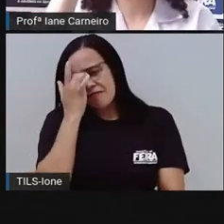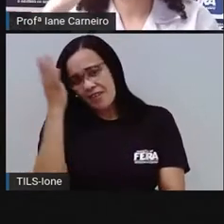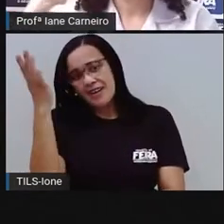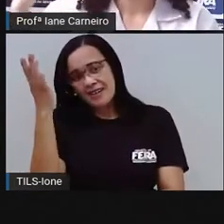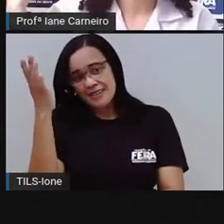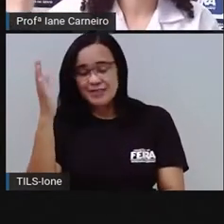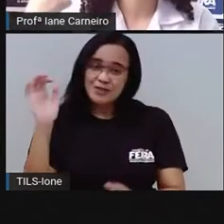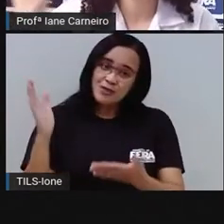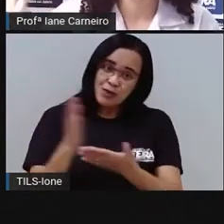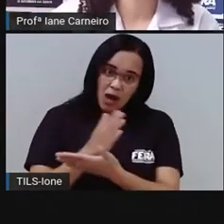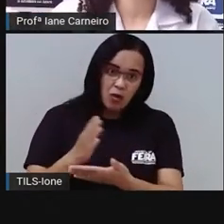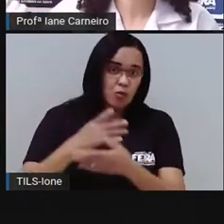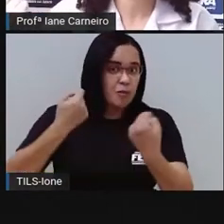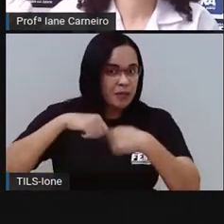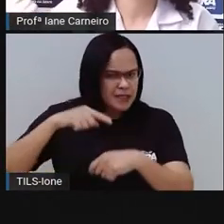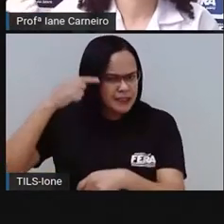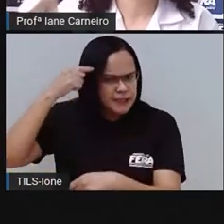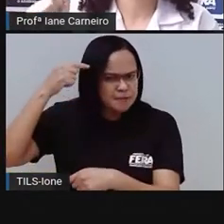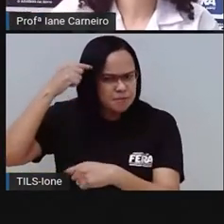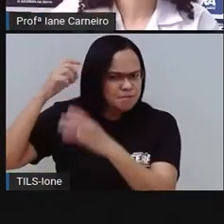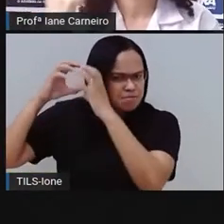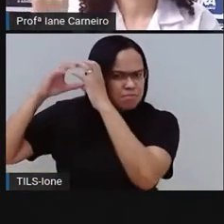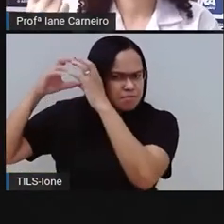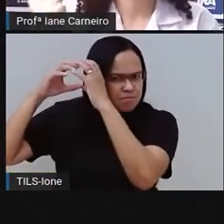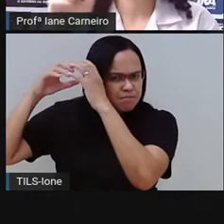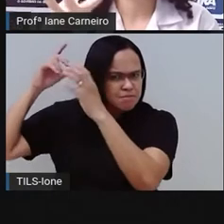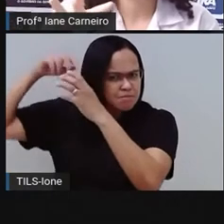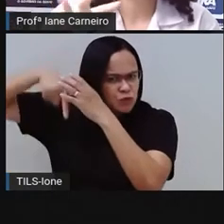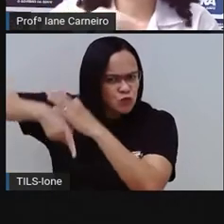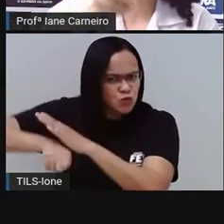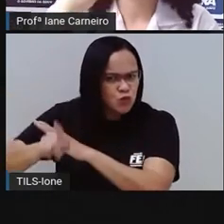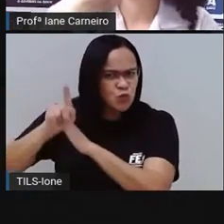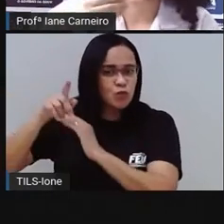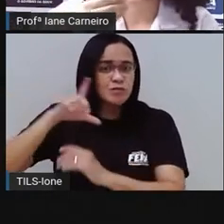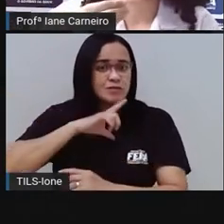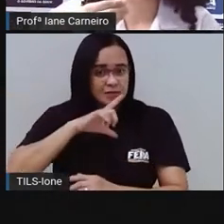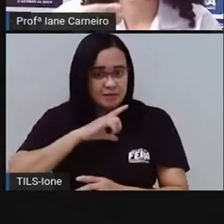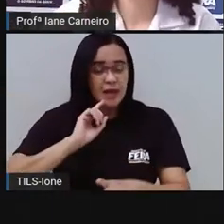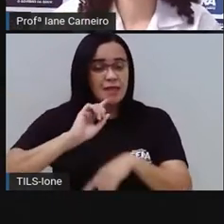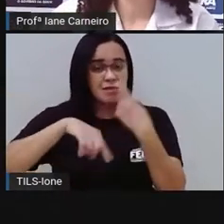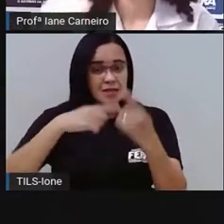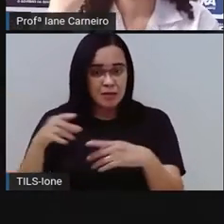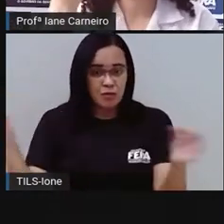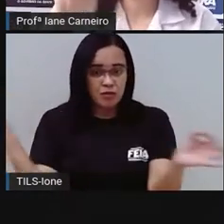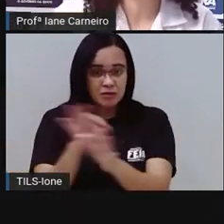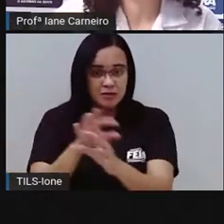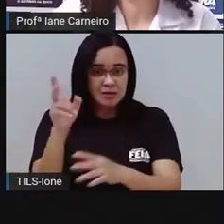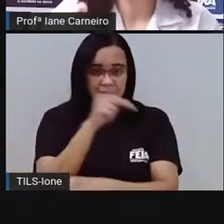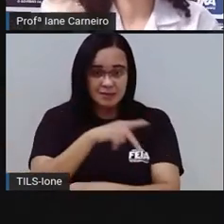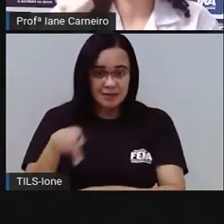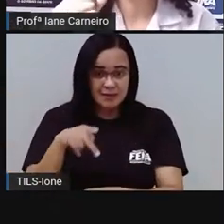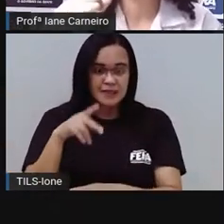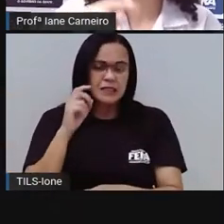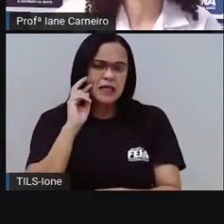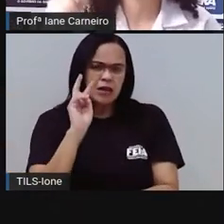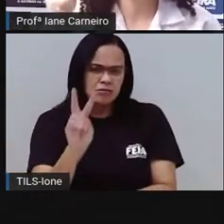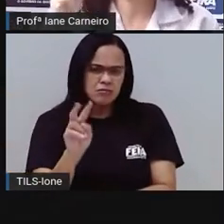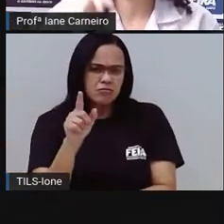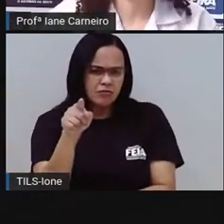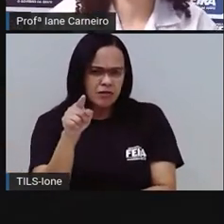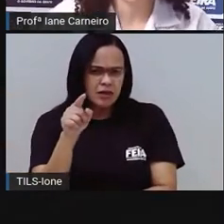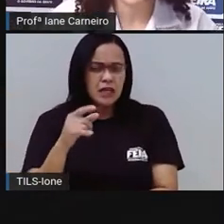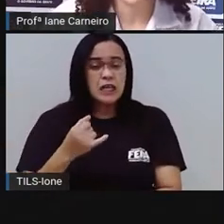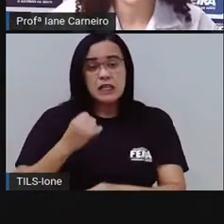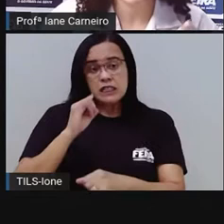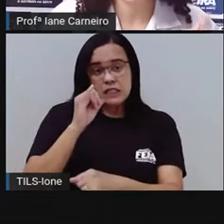precisa, ó, pensar na resposta, tá bom? E aí, quando a Pro, depois que a Pro terminar de perguntar, se você estiver vendo pelo YouTube, você